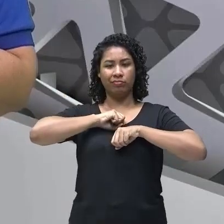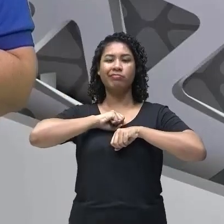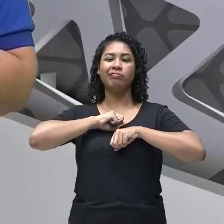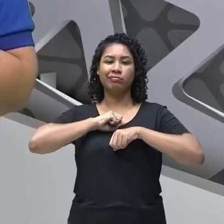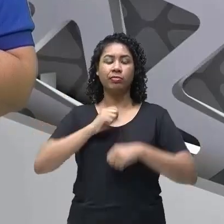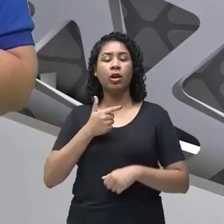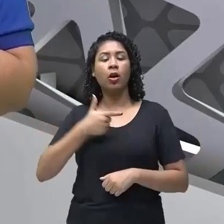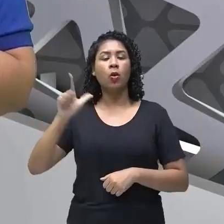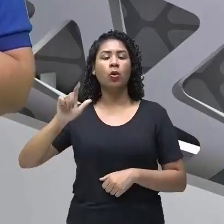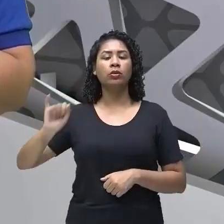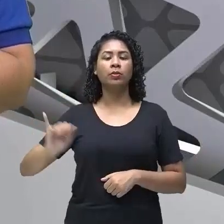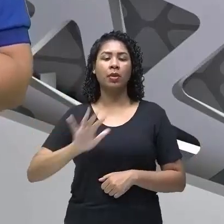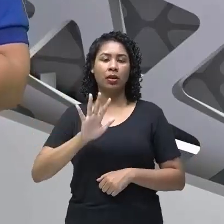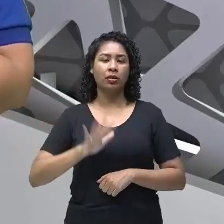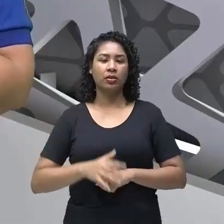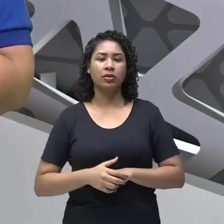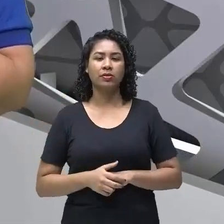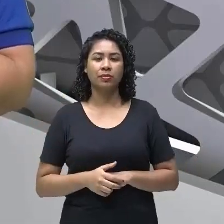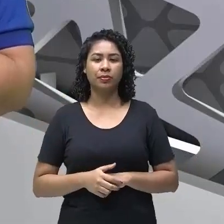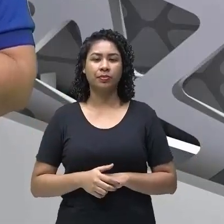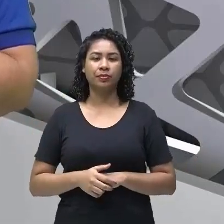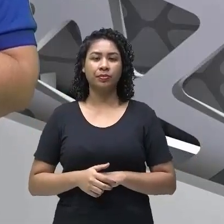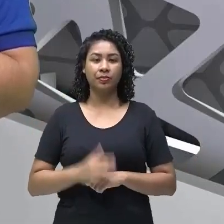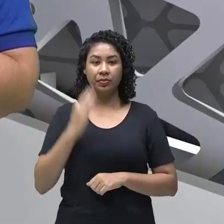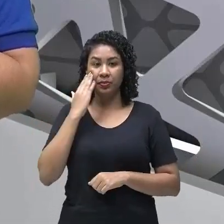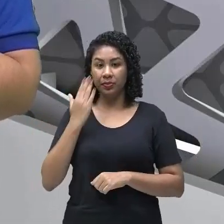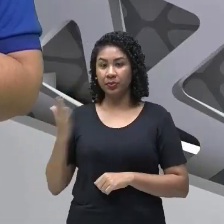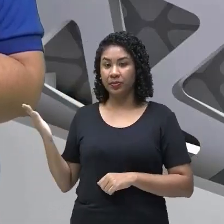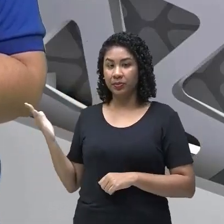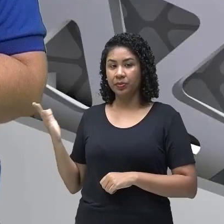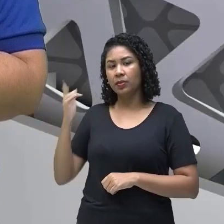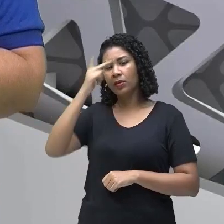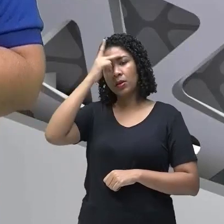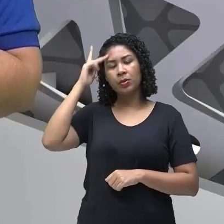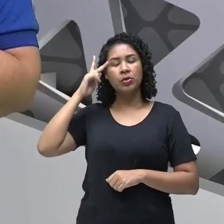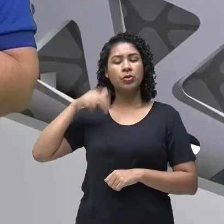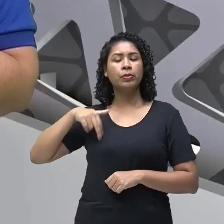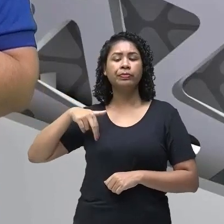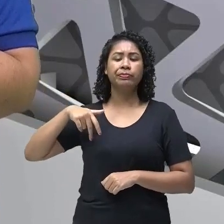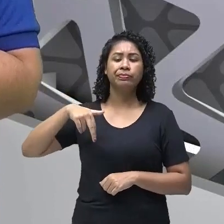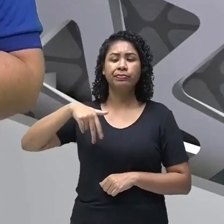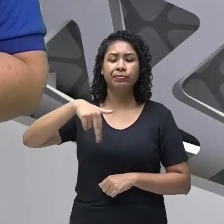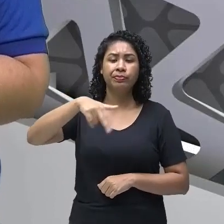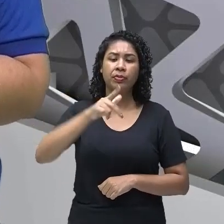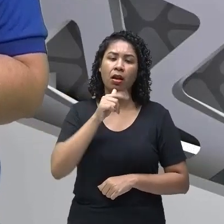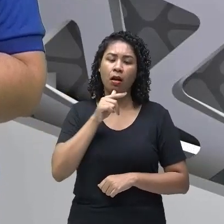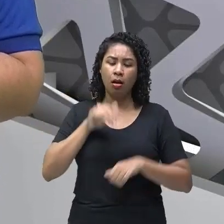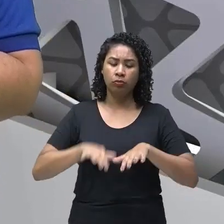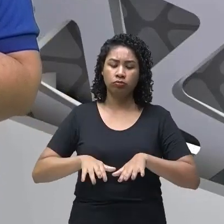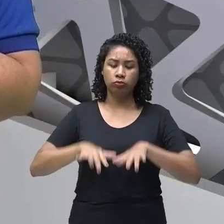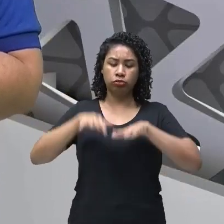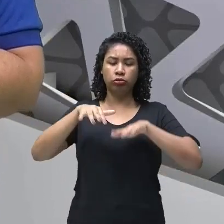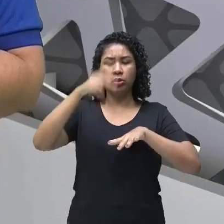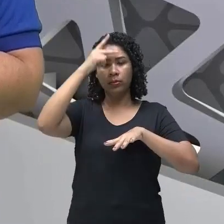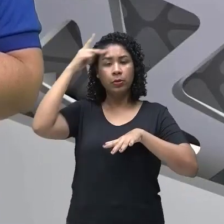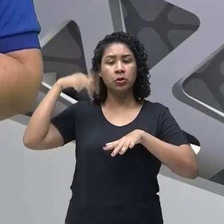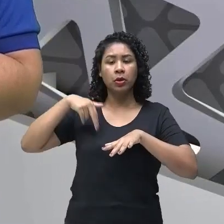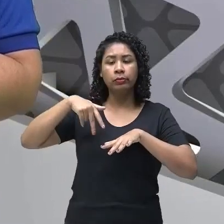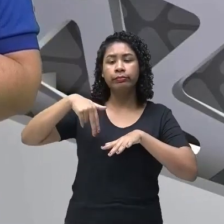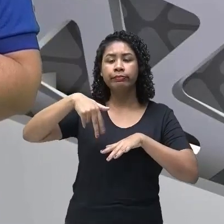Trouxe outra imagem. Essa imagem é uma pessoa caminhando aí numa enchente, né? Numa alagação.